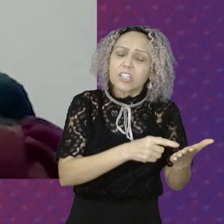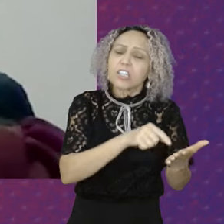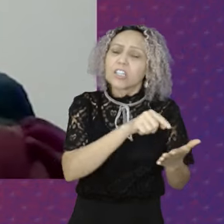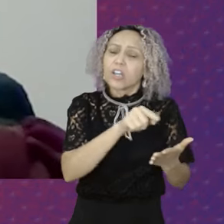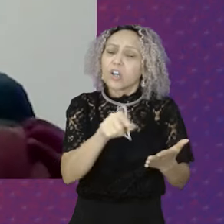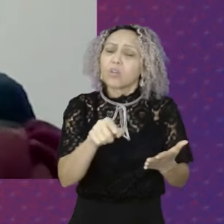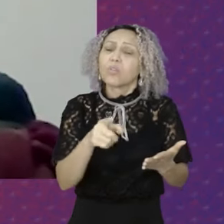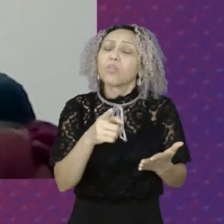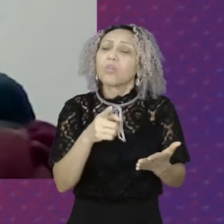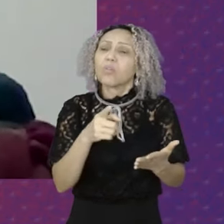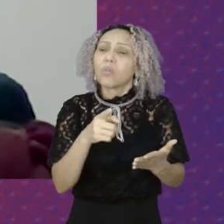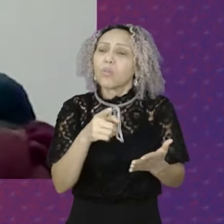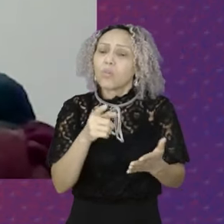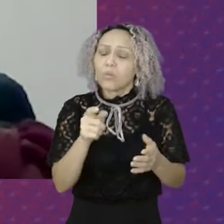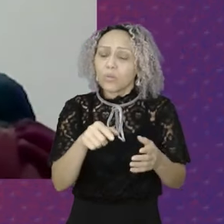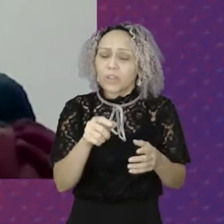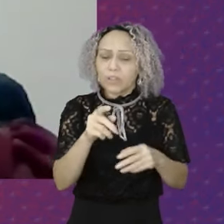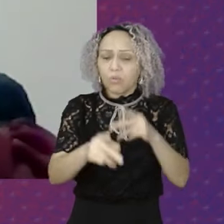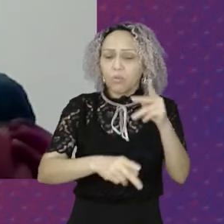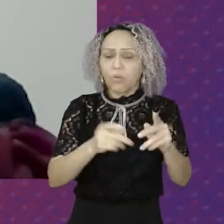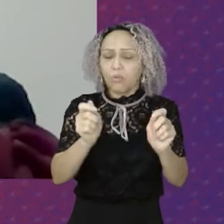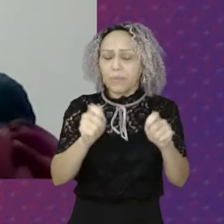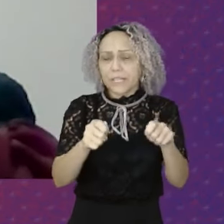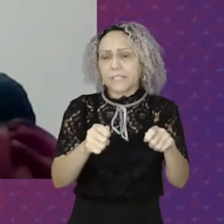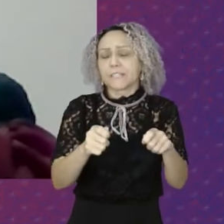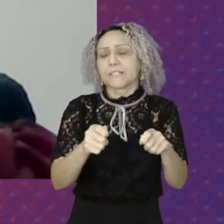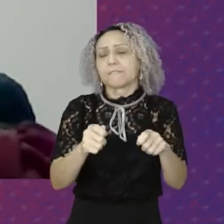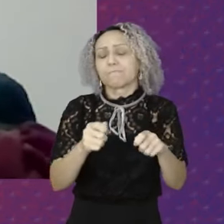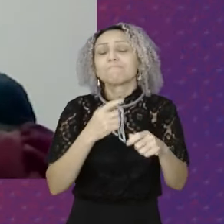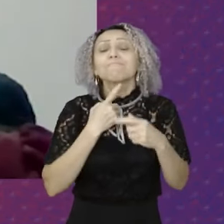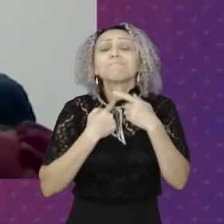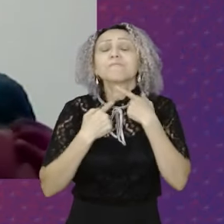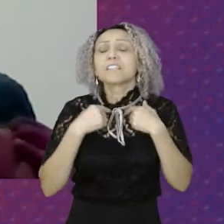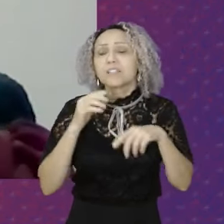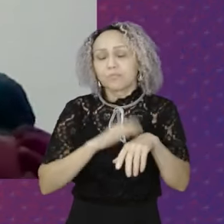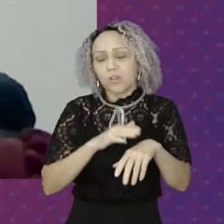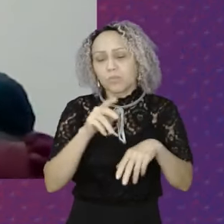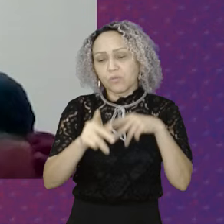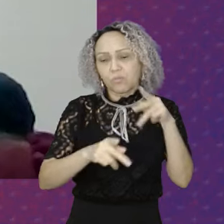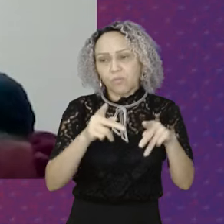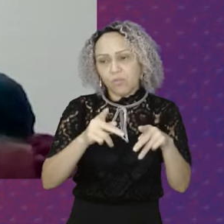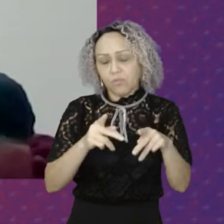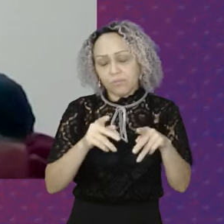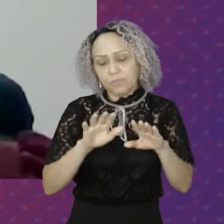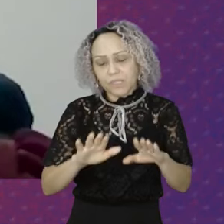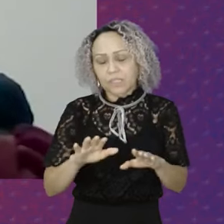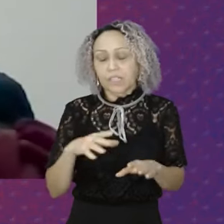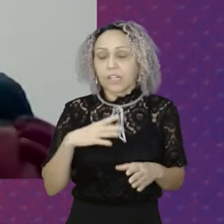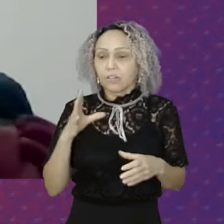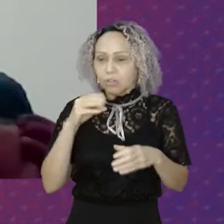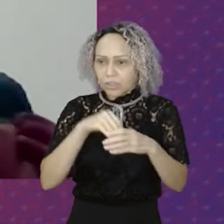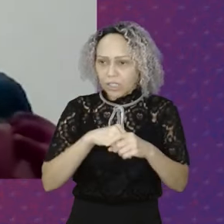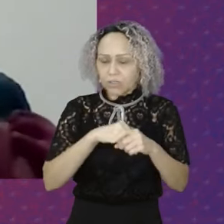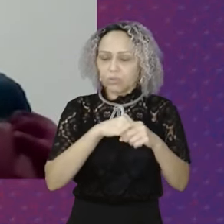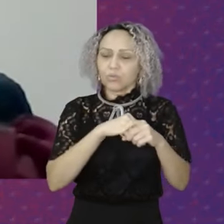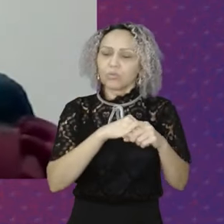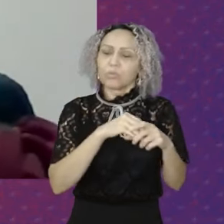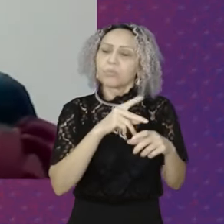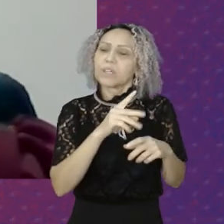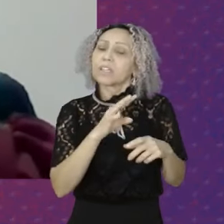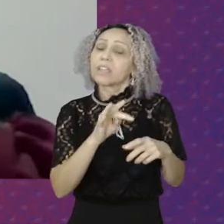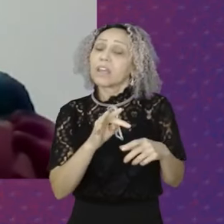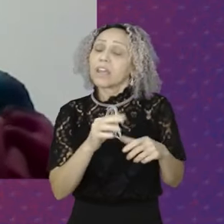venho Fazendo esse Esse mandato Do Partido dos Trabalhadores Também pela primeira vez Que o Partido dos Trabalhadores